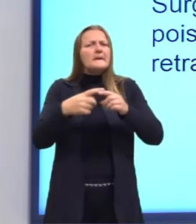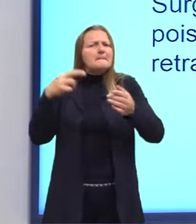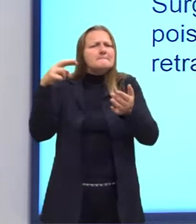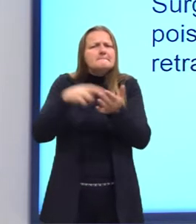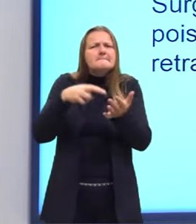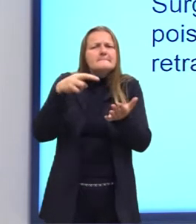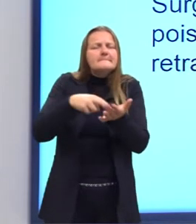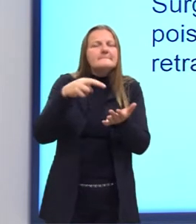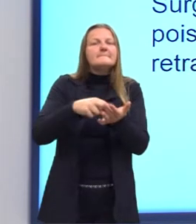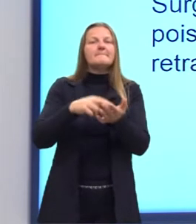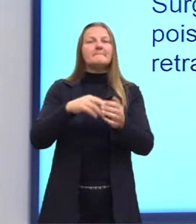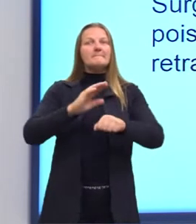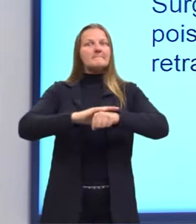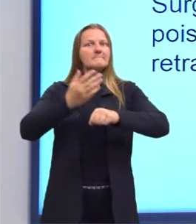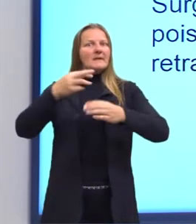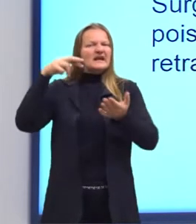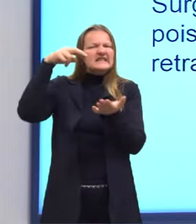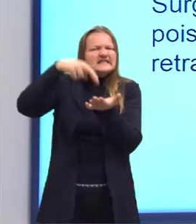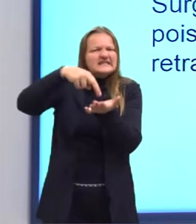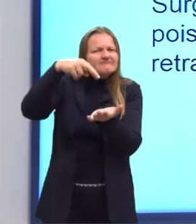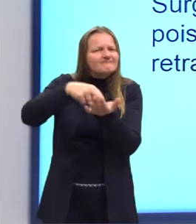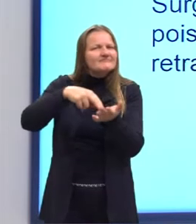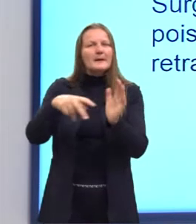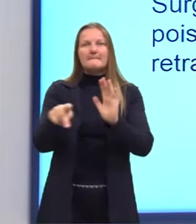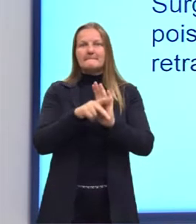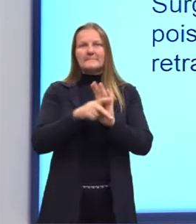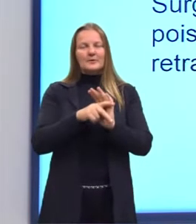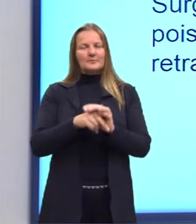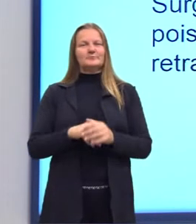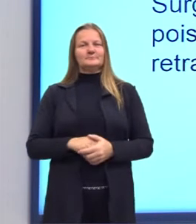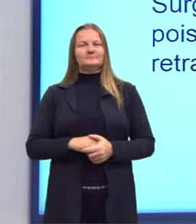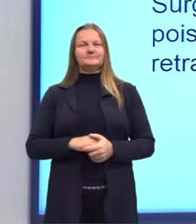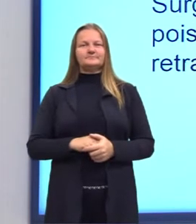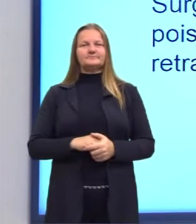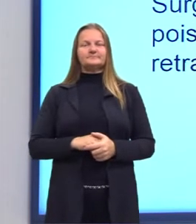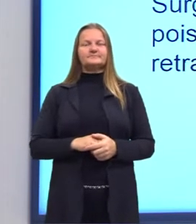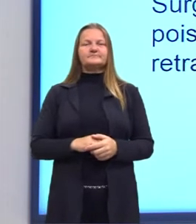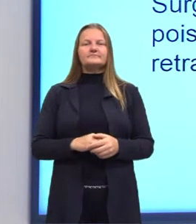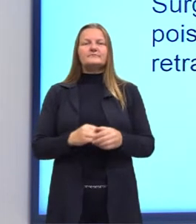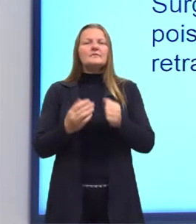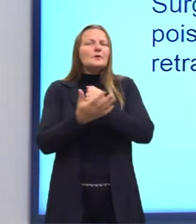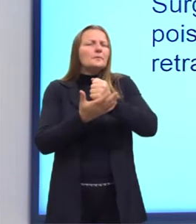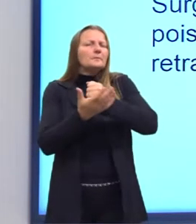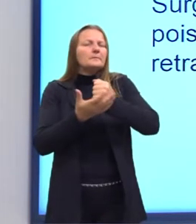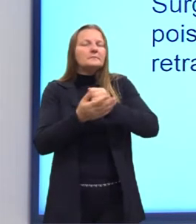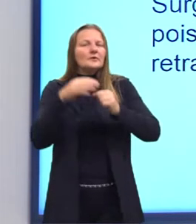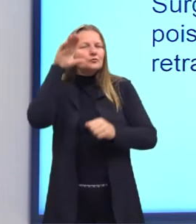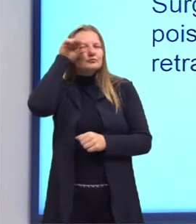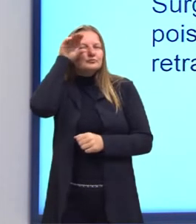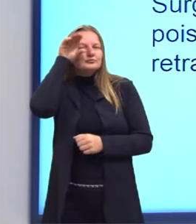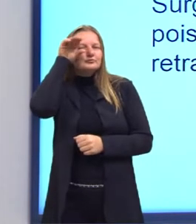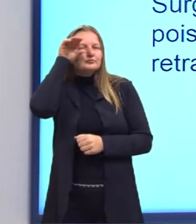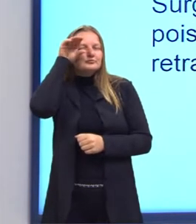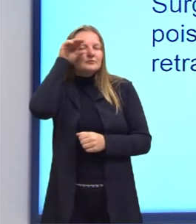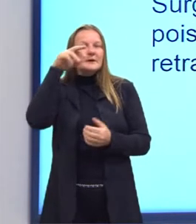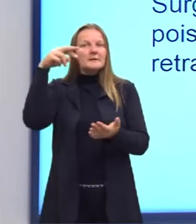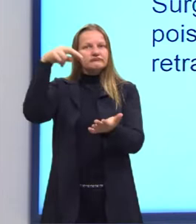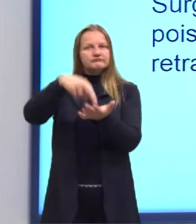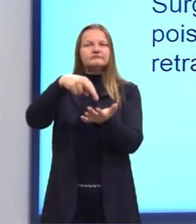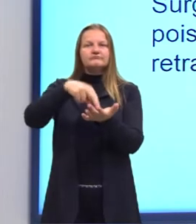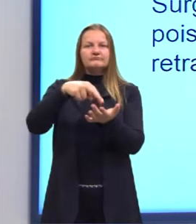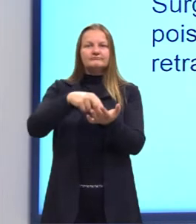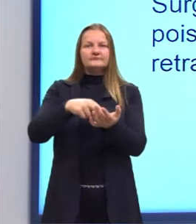seja, é ainda mais real do que o realismo. E se baseia o quê? Na observação fiel da realidade